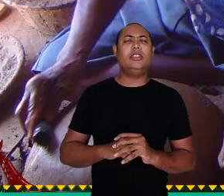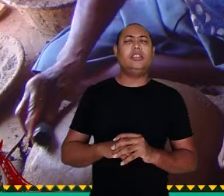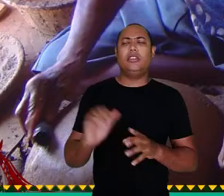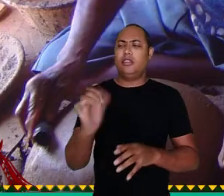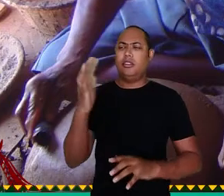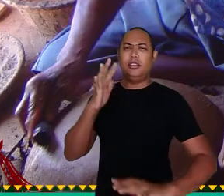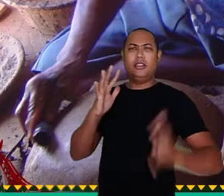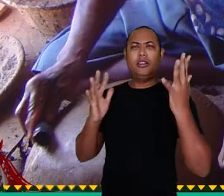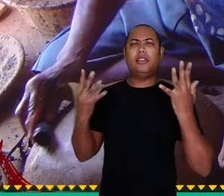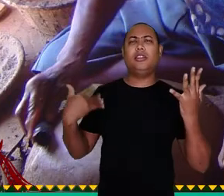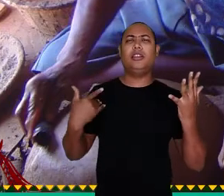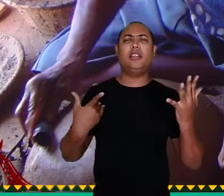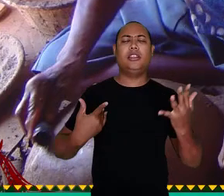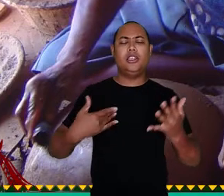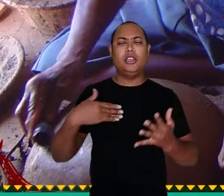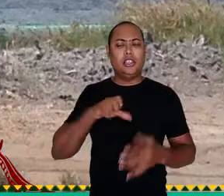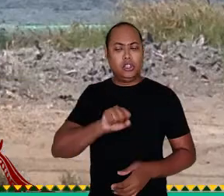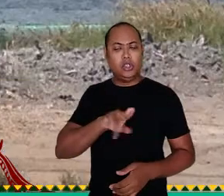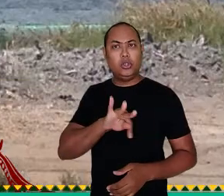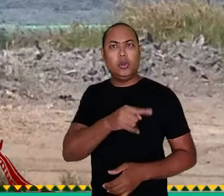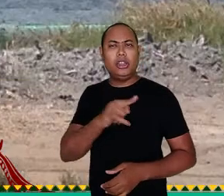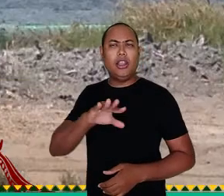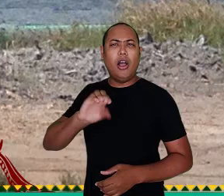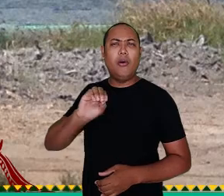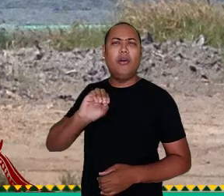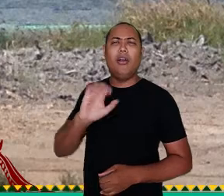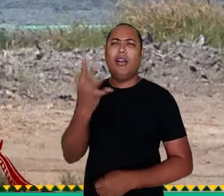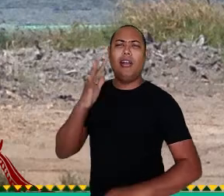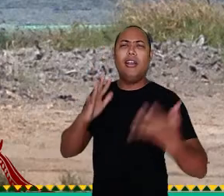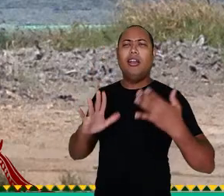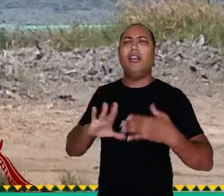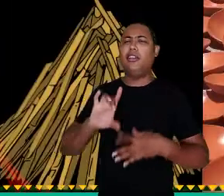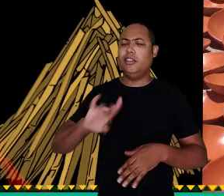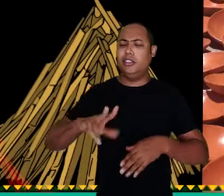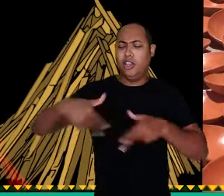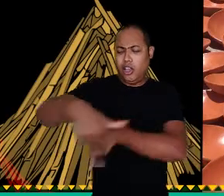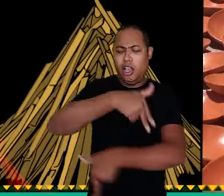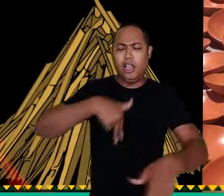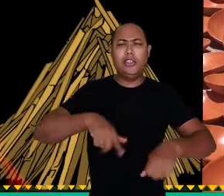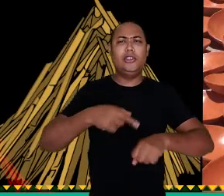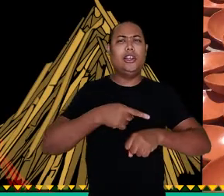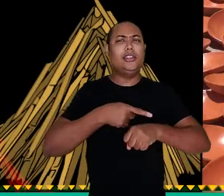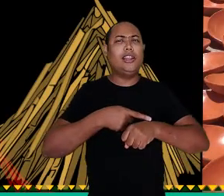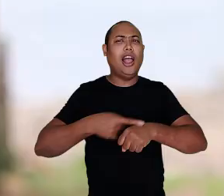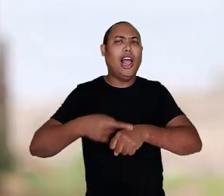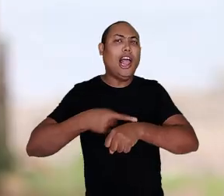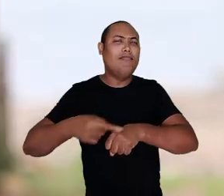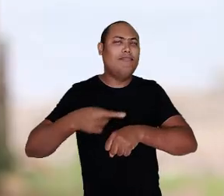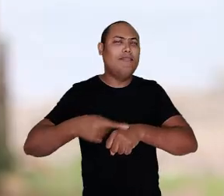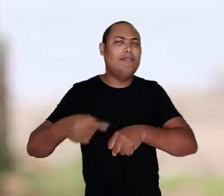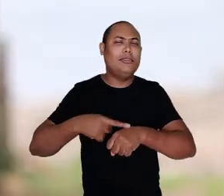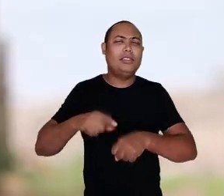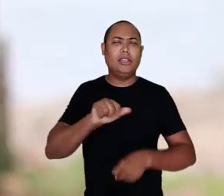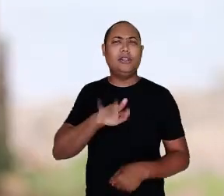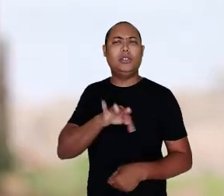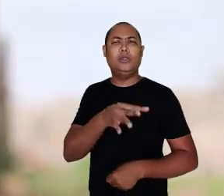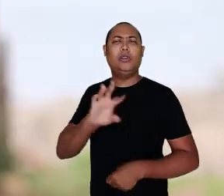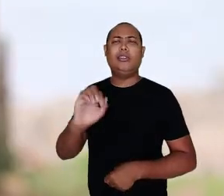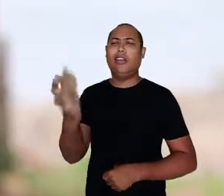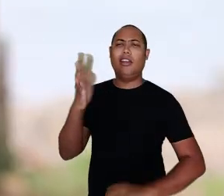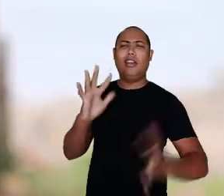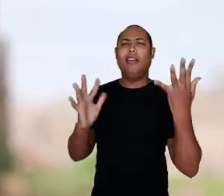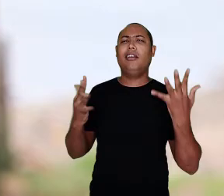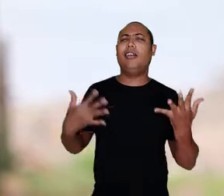Sultão das Matas Não tem roupa Sultão das Matas Só anda nu